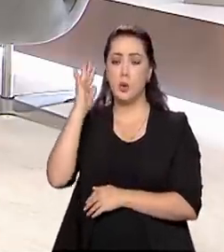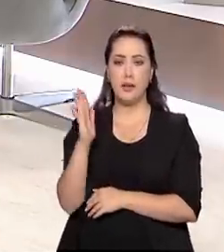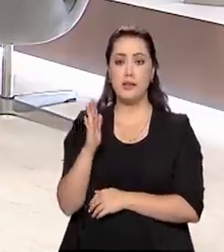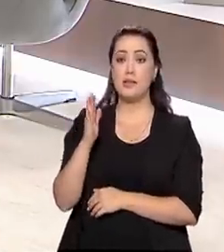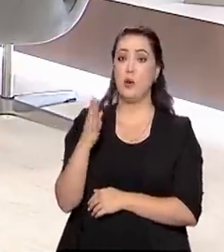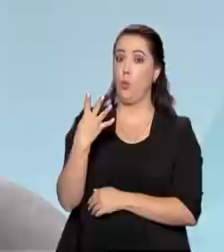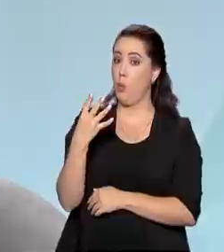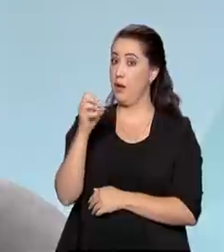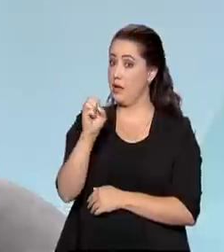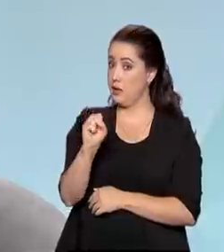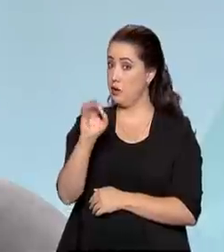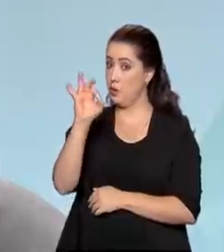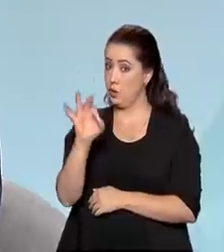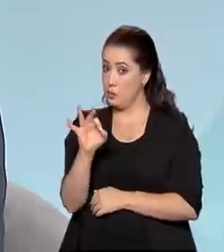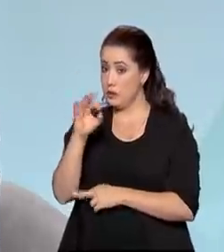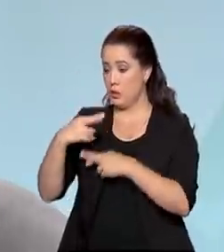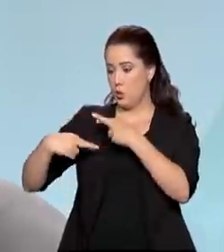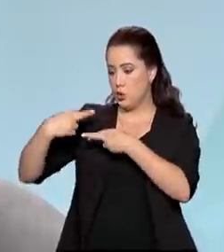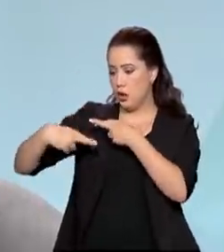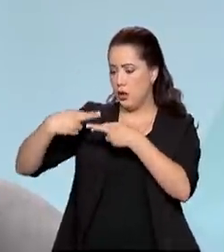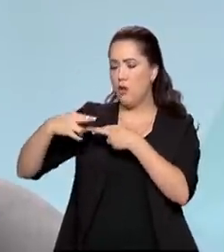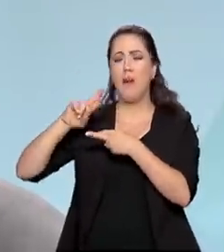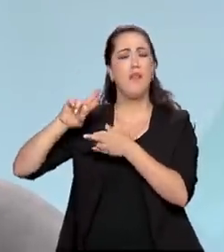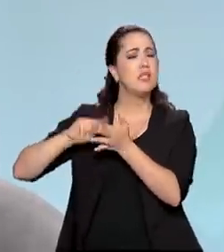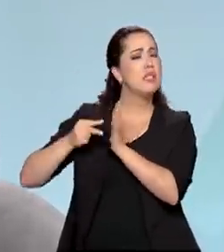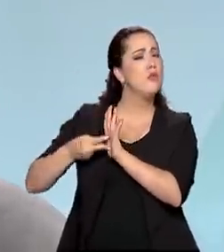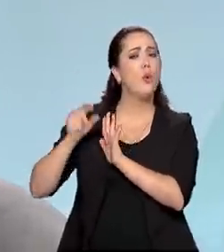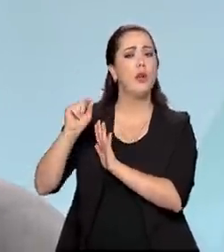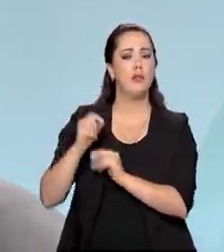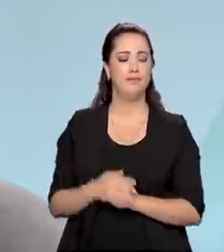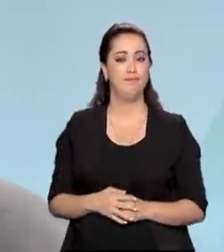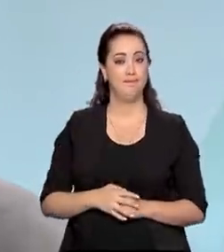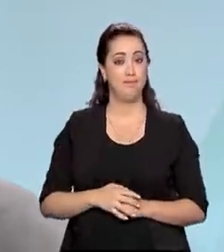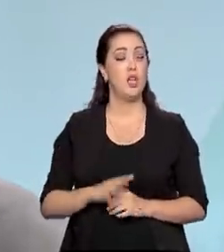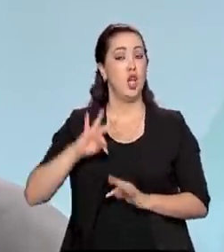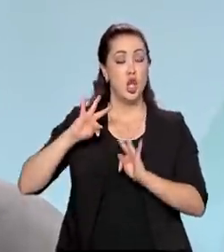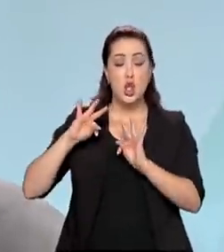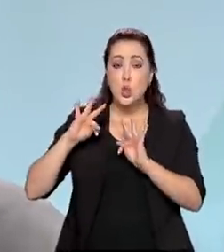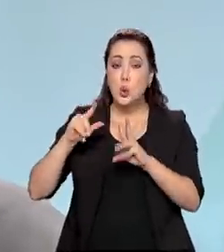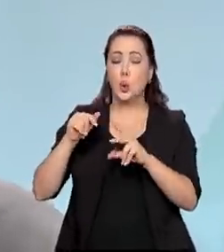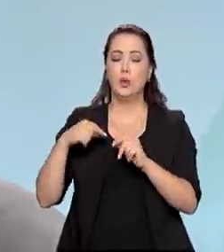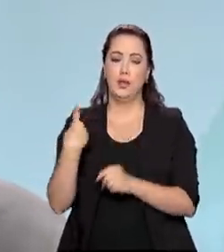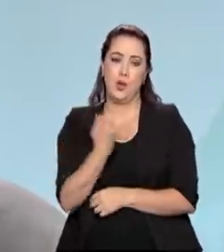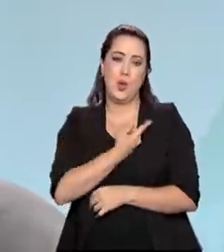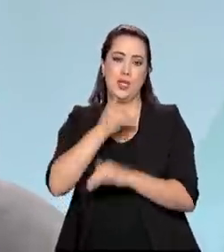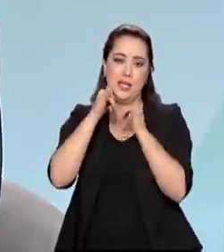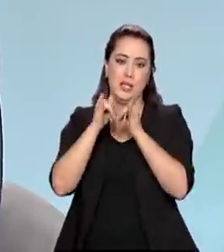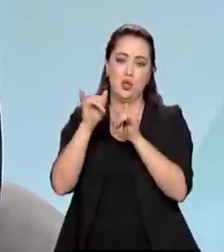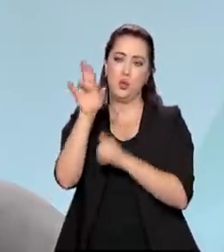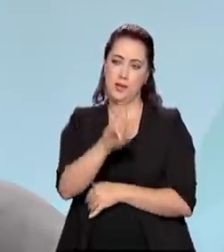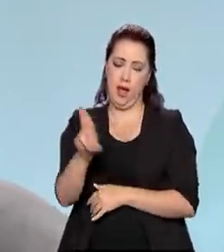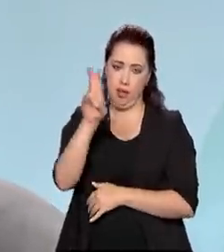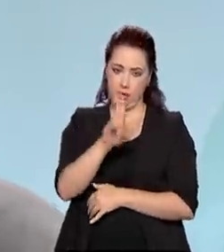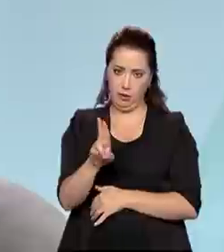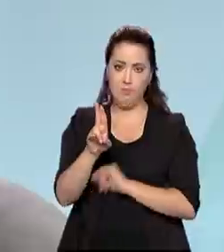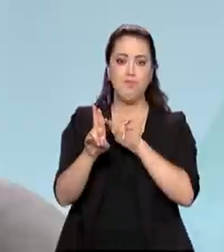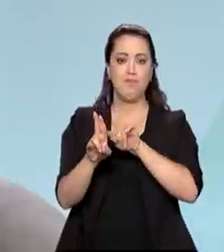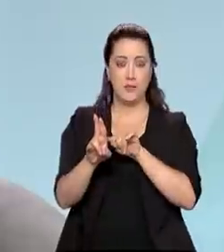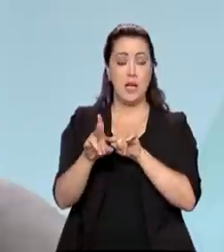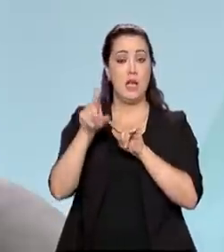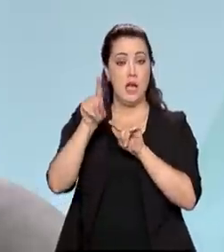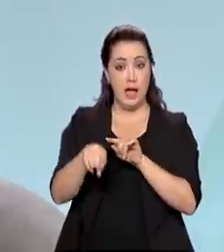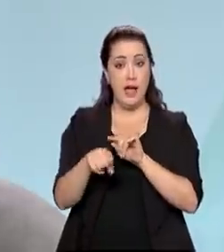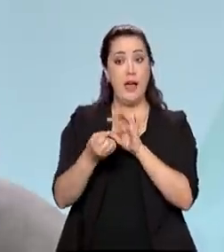renováveis na matriz? Significa que toda a energia produzida e consumida no Brasil é originária de fontes